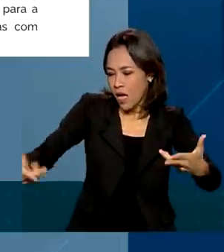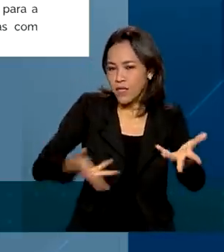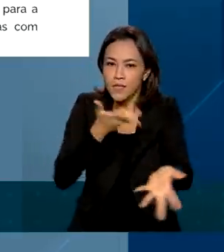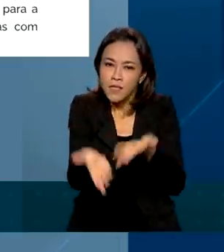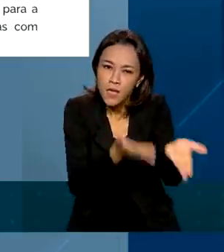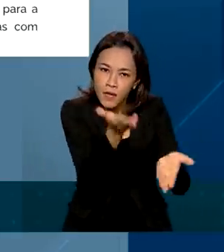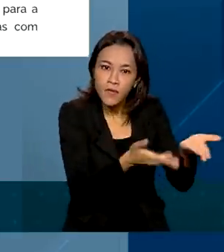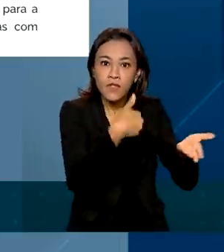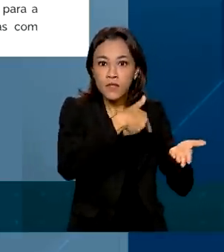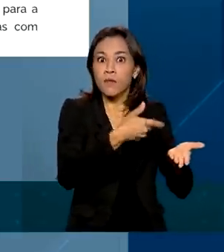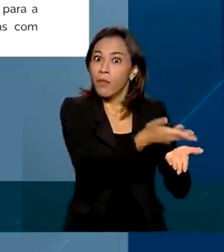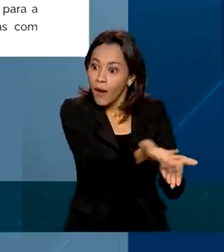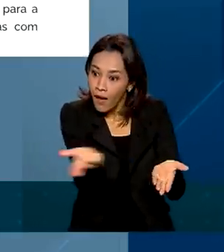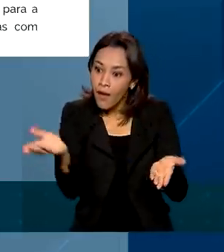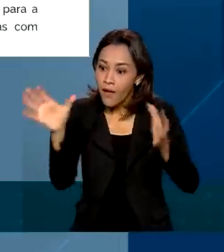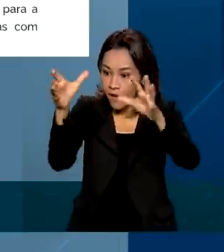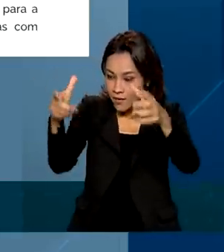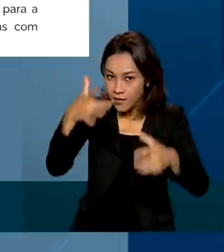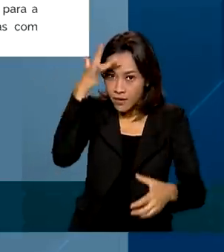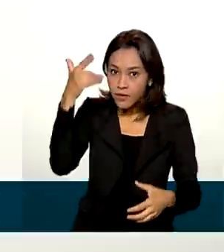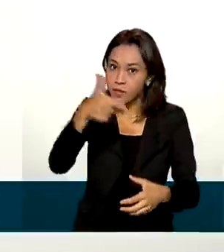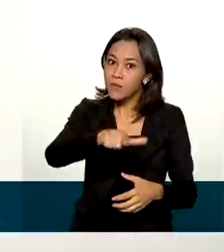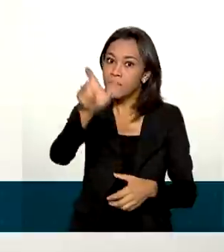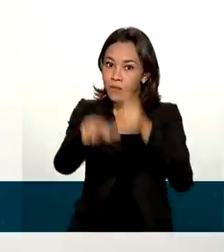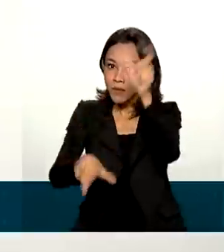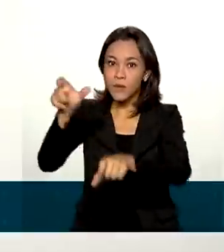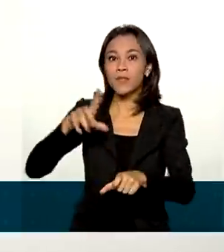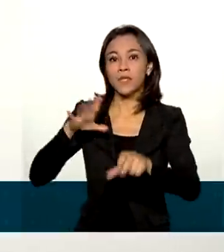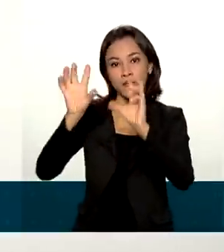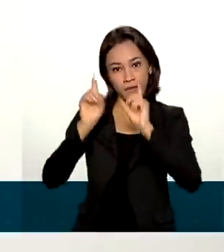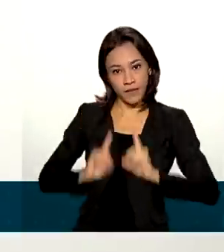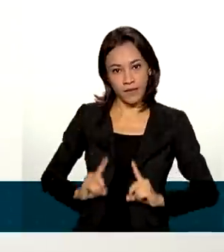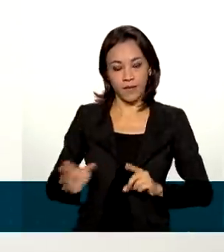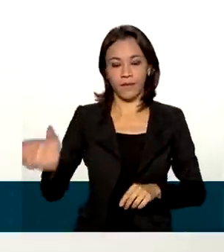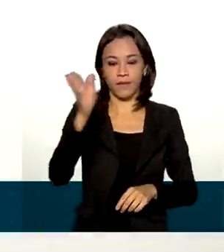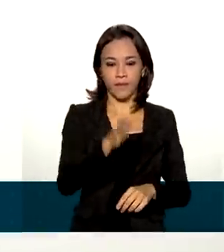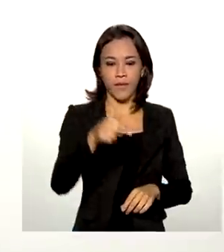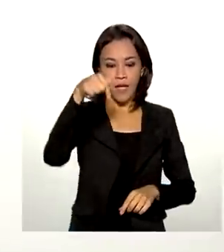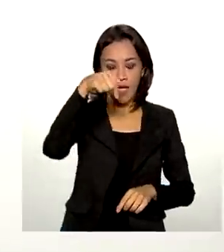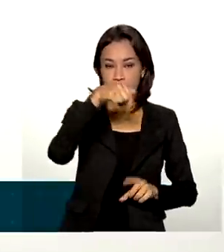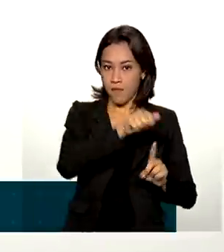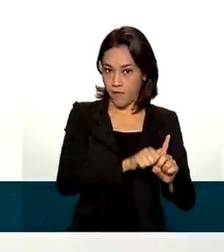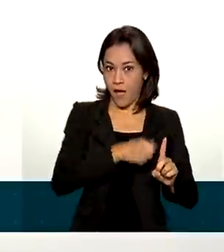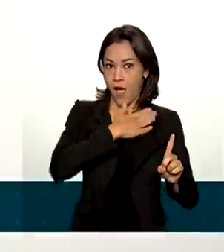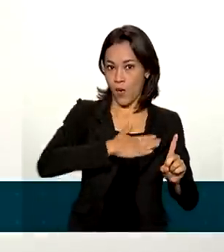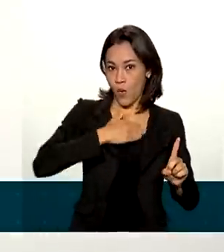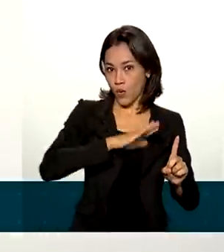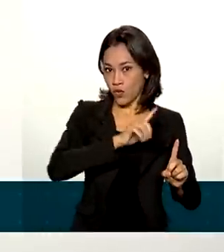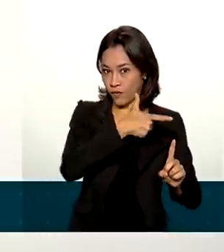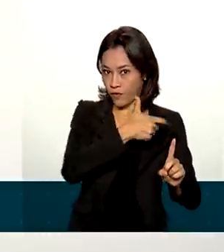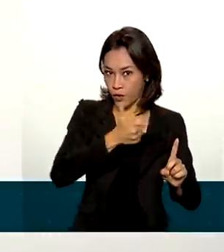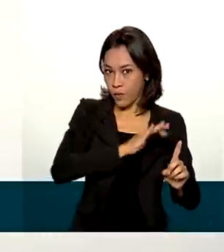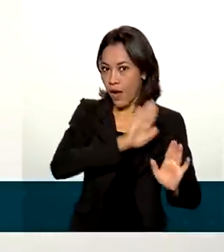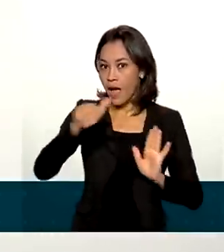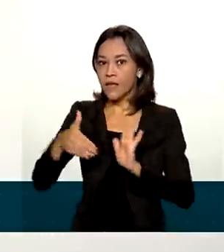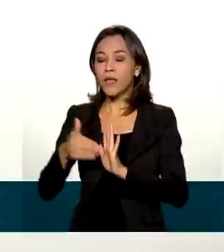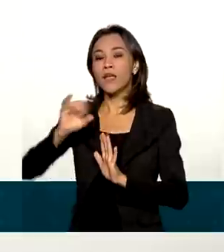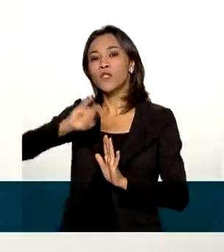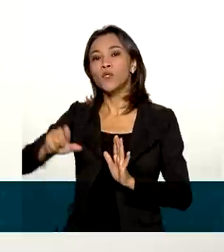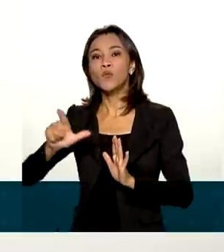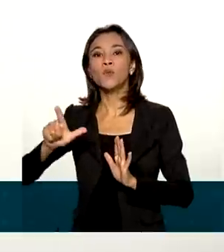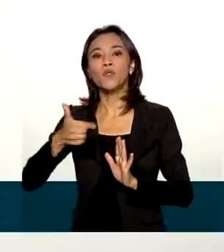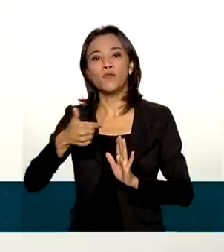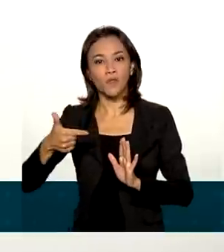destinados a pessoas com deficiência. Para esse período, de agosto de 2021 até julho de 2022, a grande